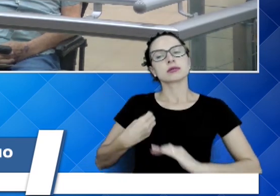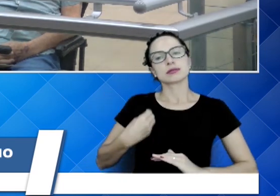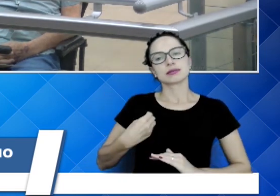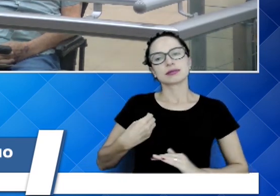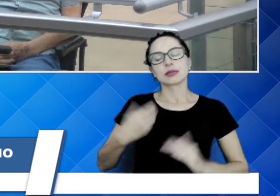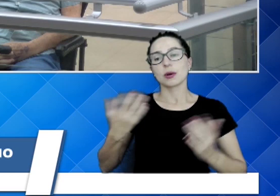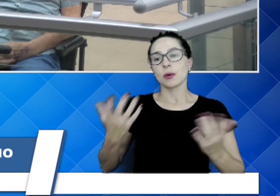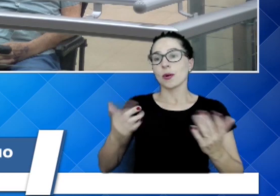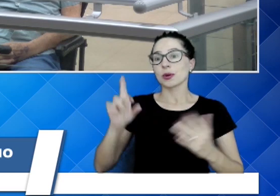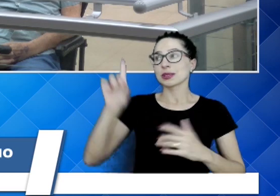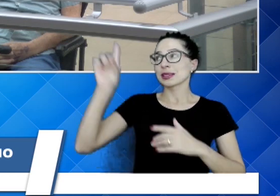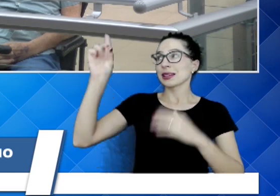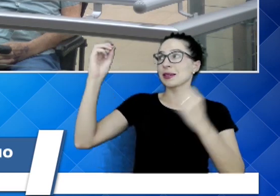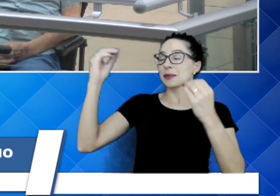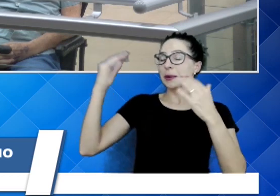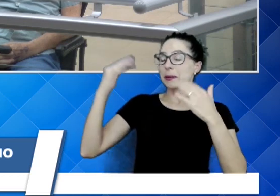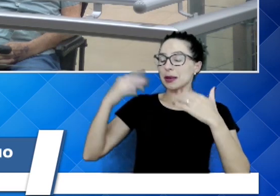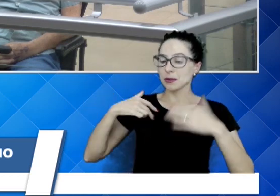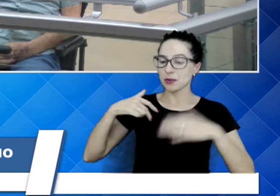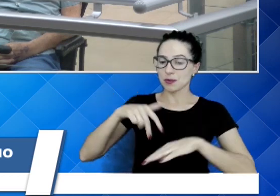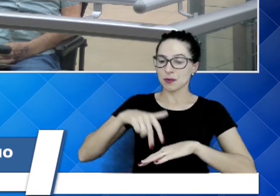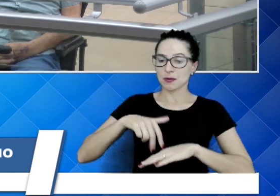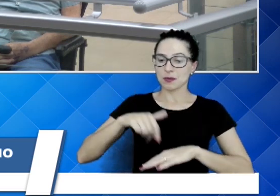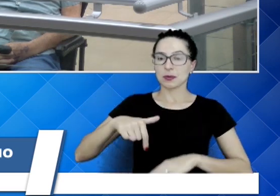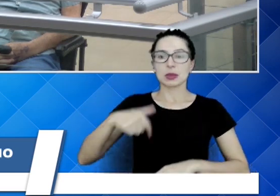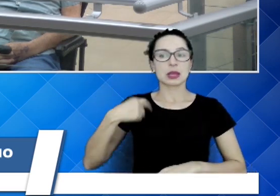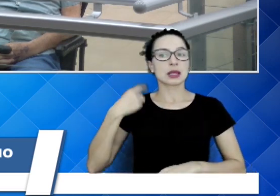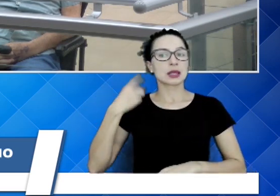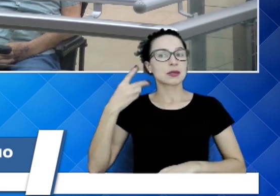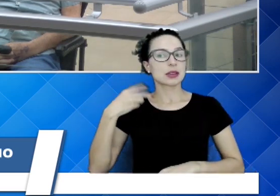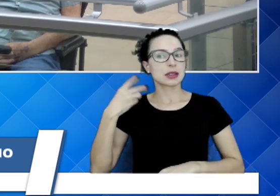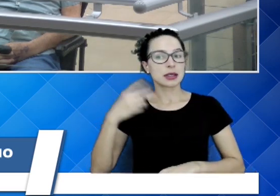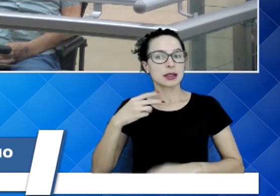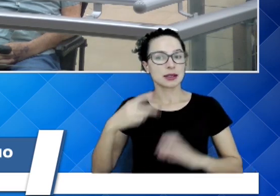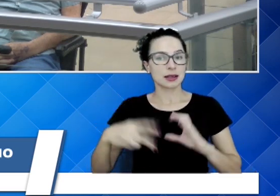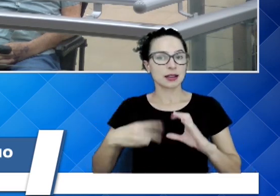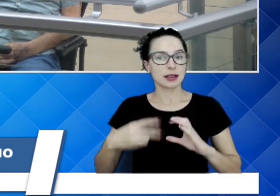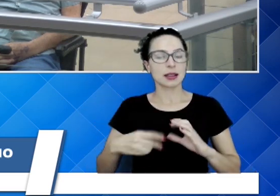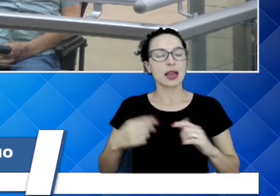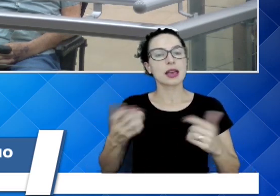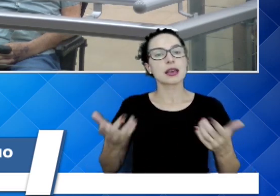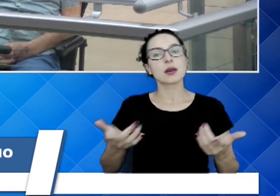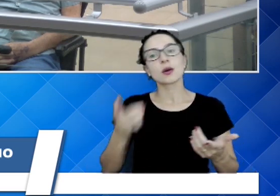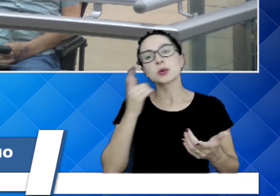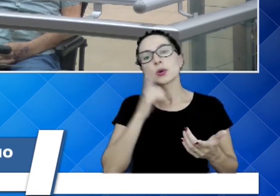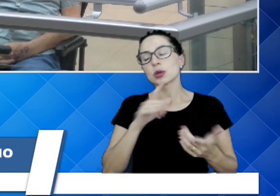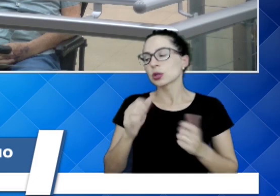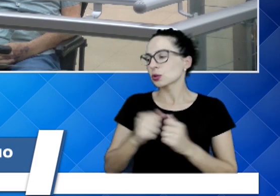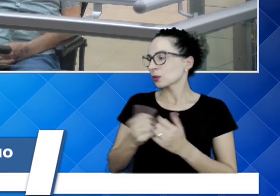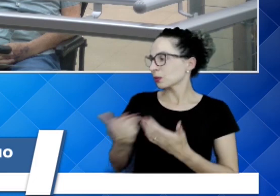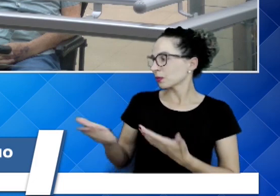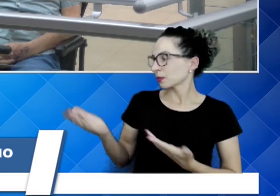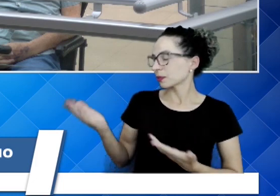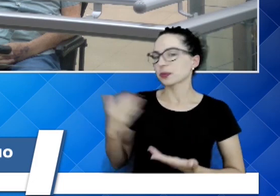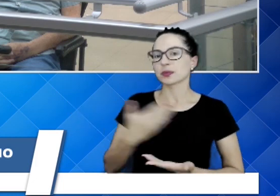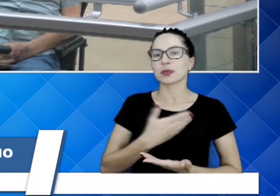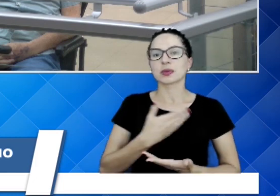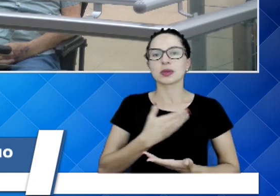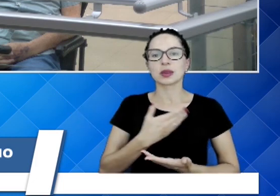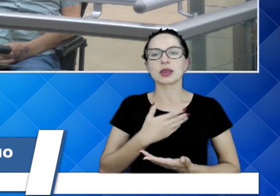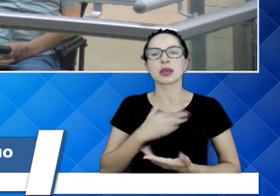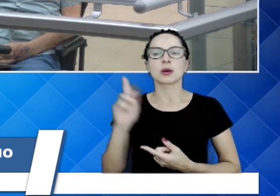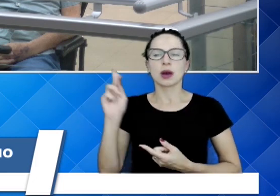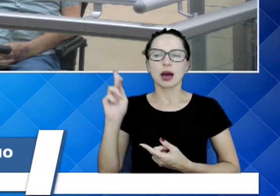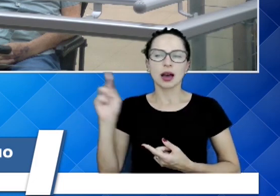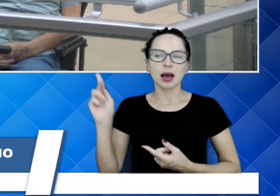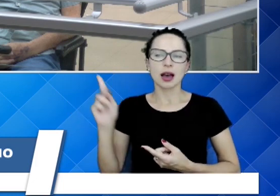abençoou de estar aqui como vereador nessa casa de leis e poder hoje, juntamente com os demais vereadores, o Cacá, dá